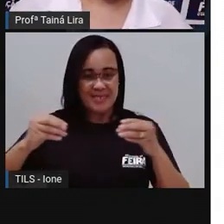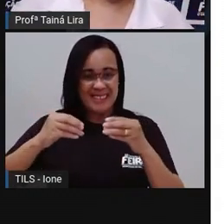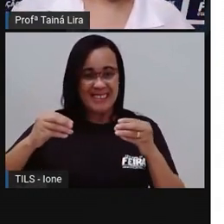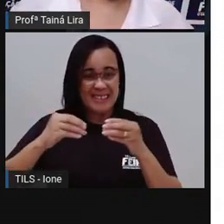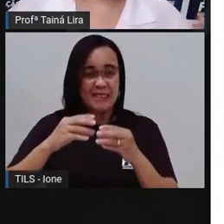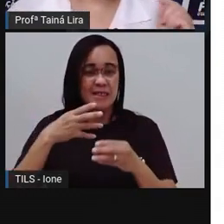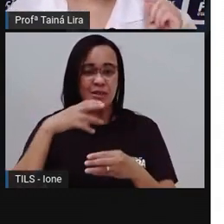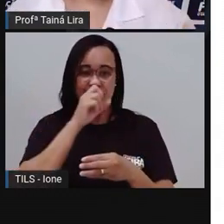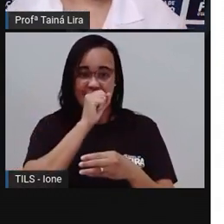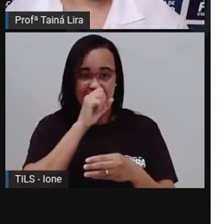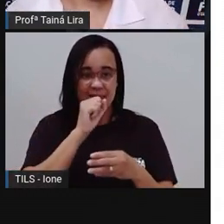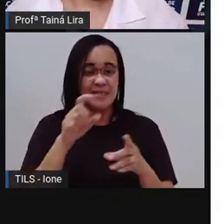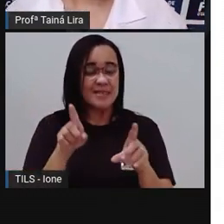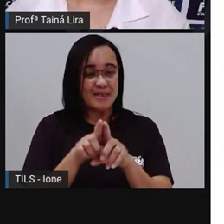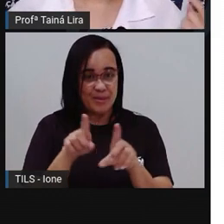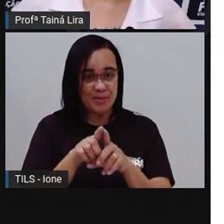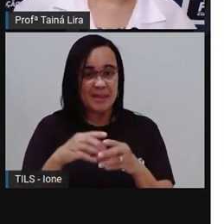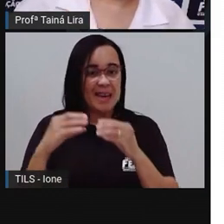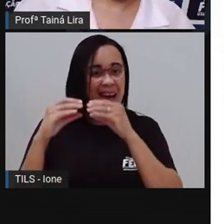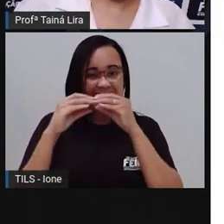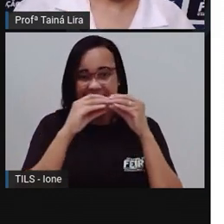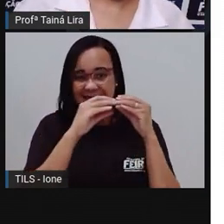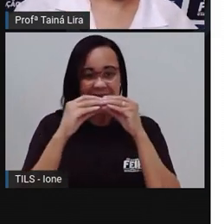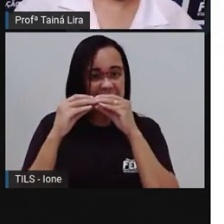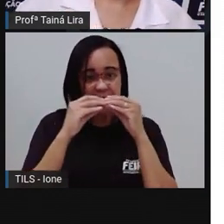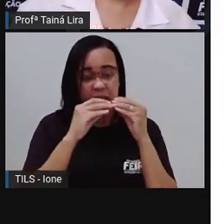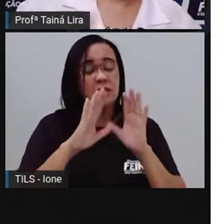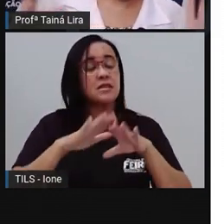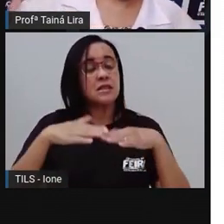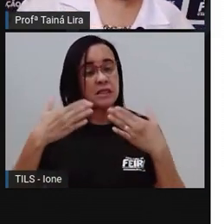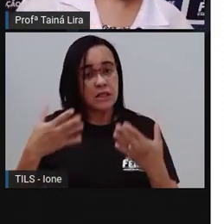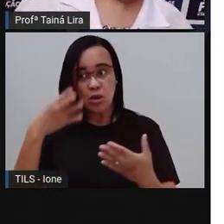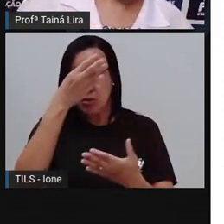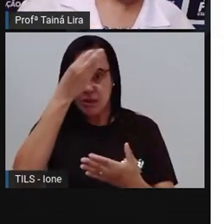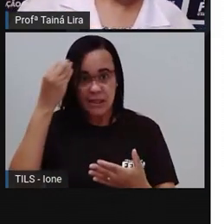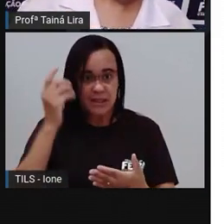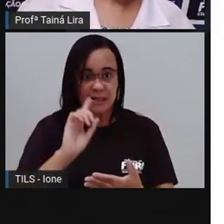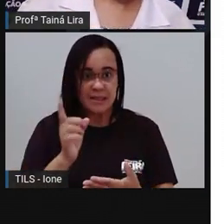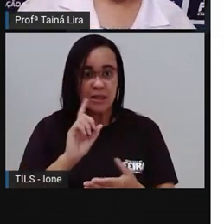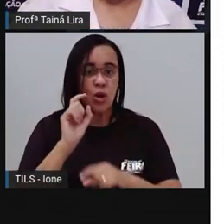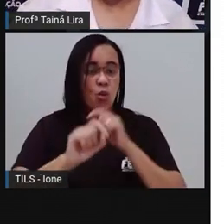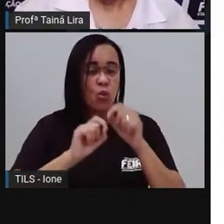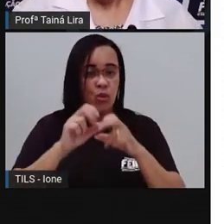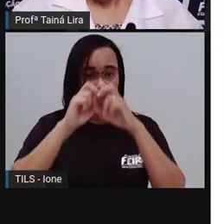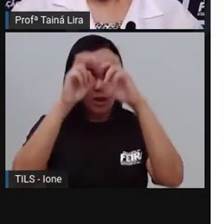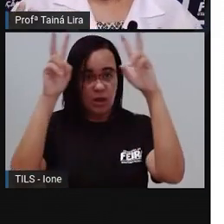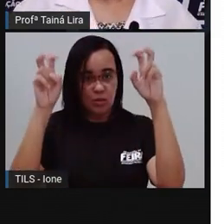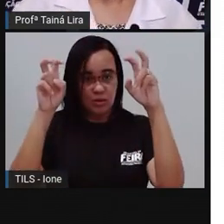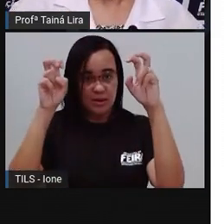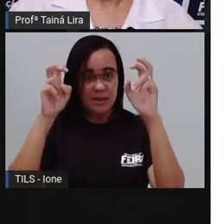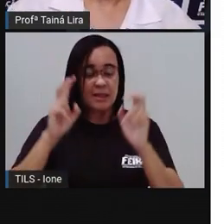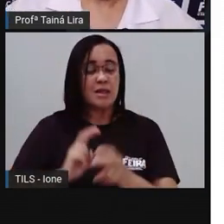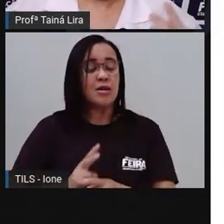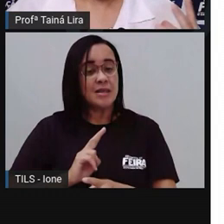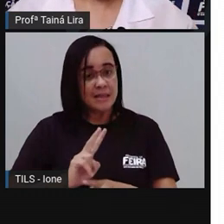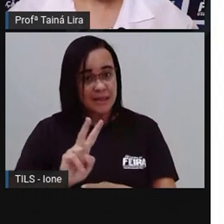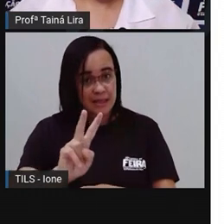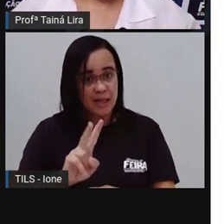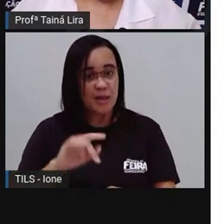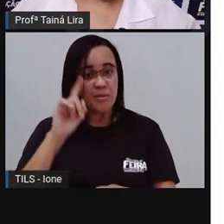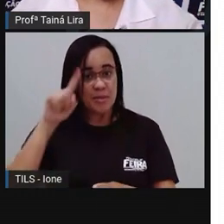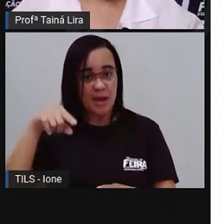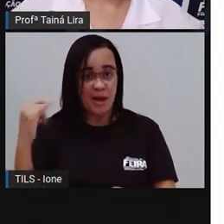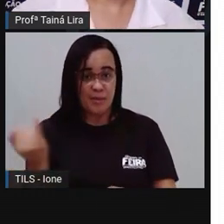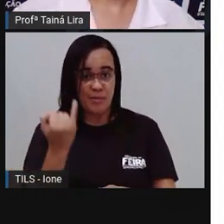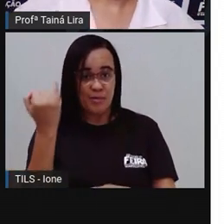lembrar sempre que o título é o nome do alimento ali que nós estamos preparando. Pró, e é importante